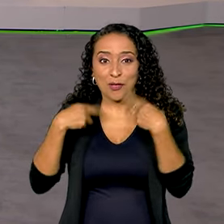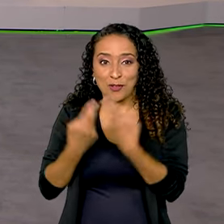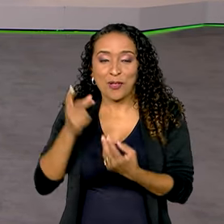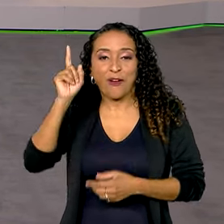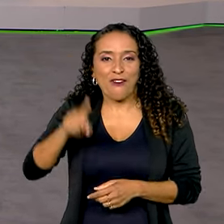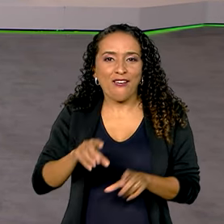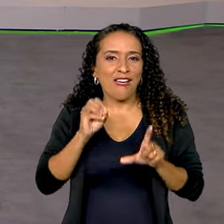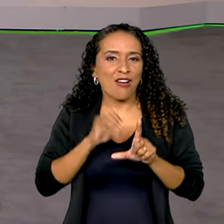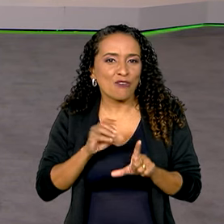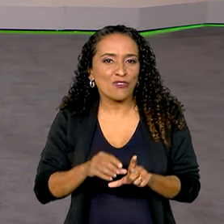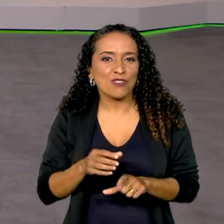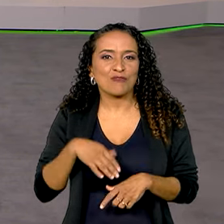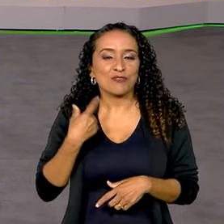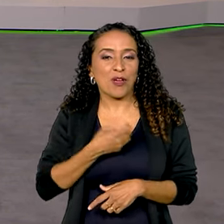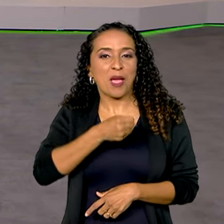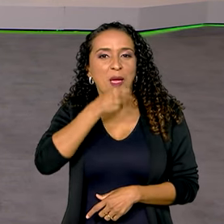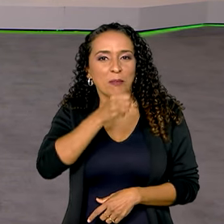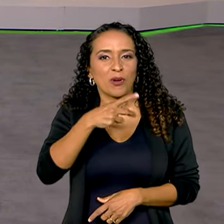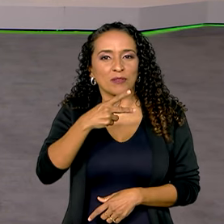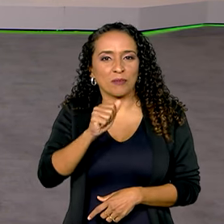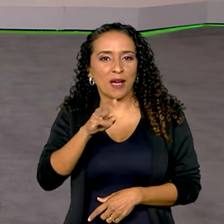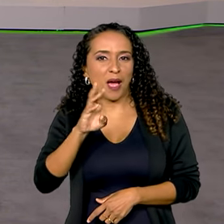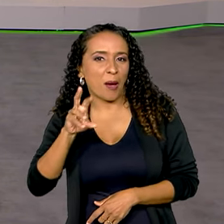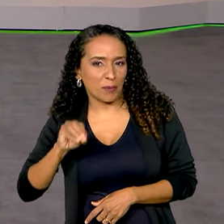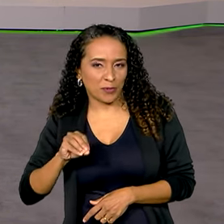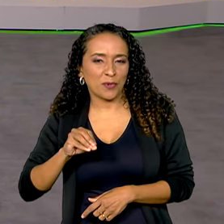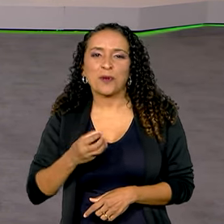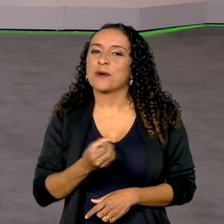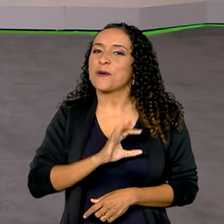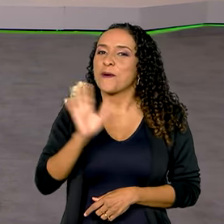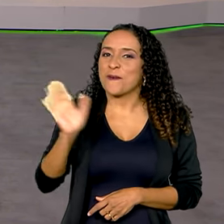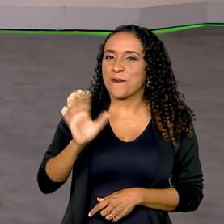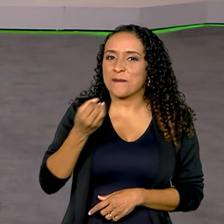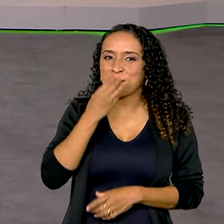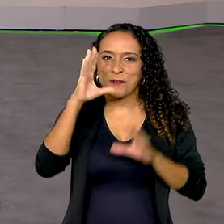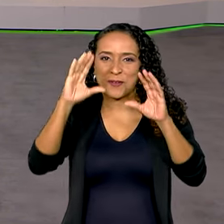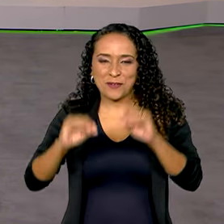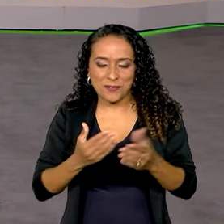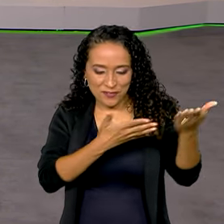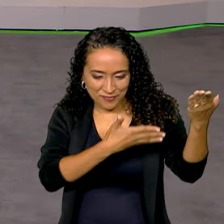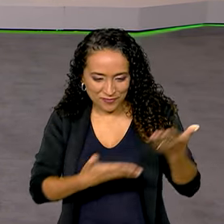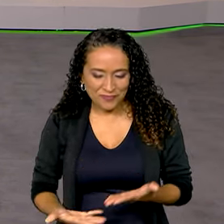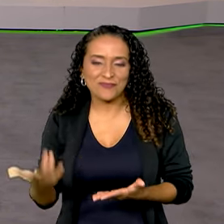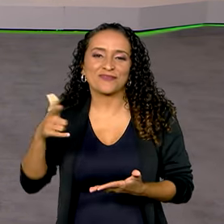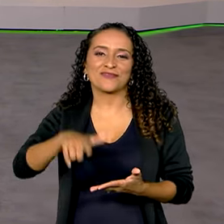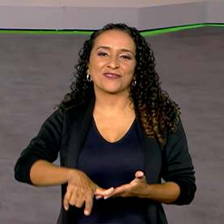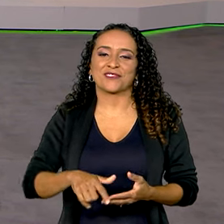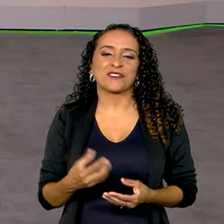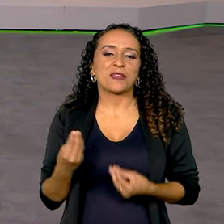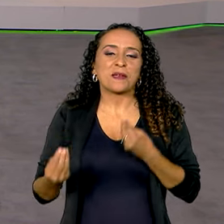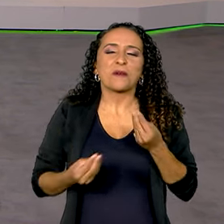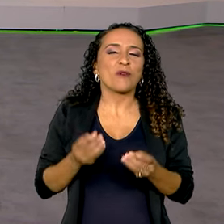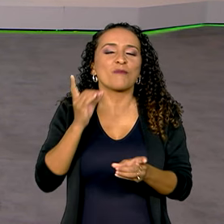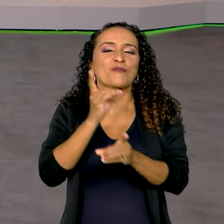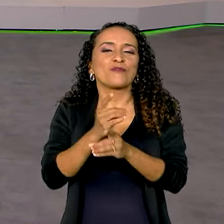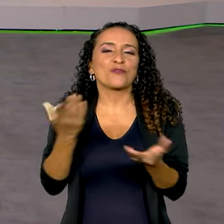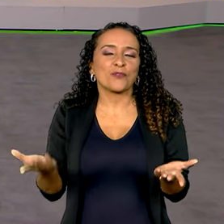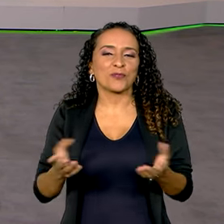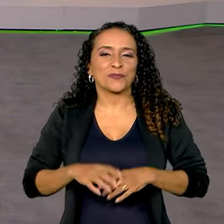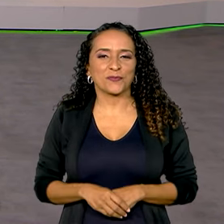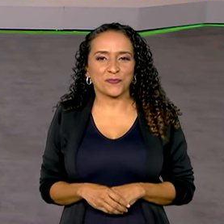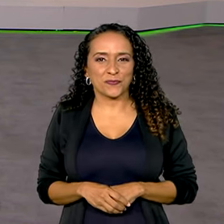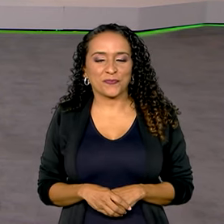gente ao vivo é o nosso repórter Pablo Mundim. Olá Pablo, bem-vindo de volta. Como é que foi esse encontro?